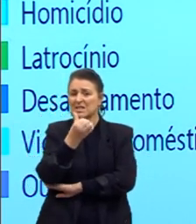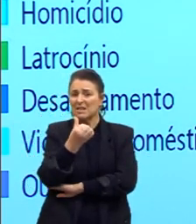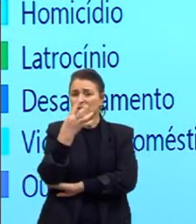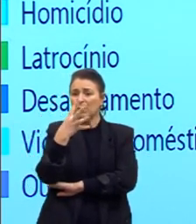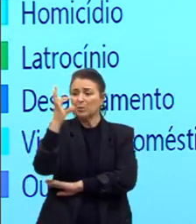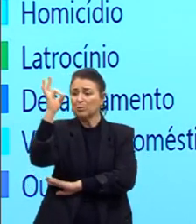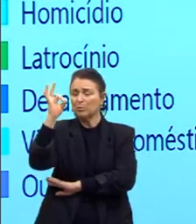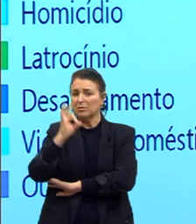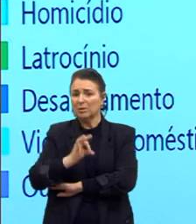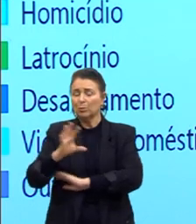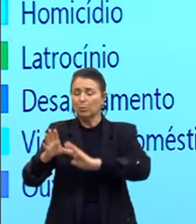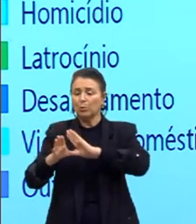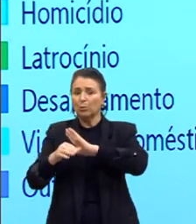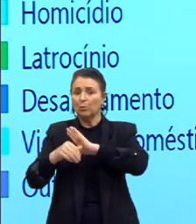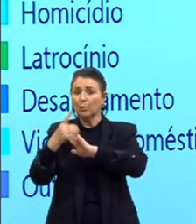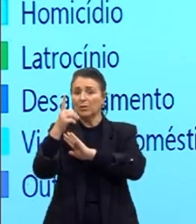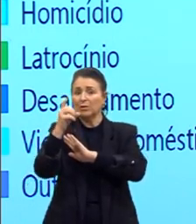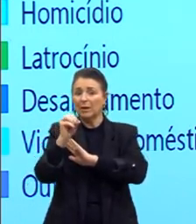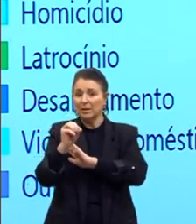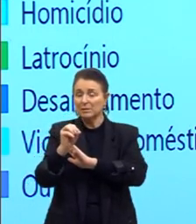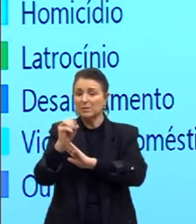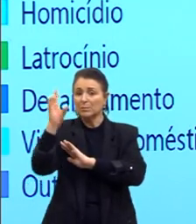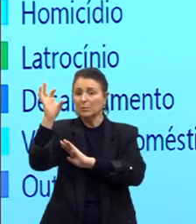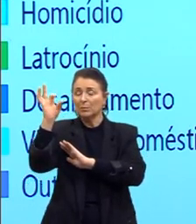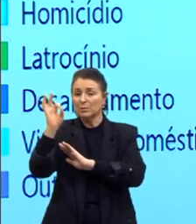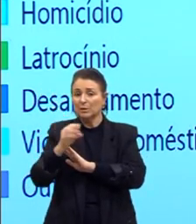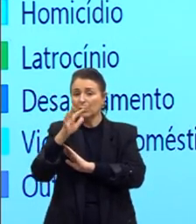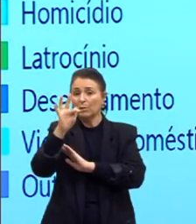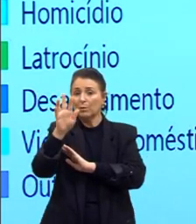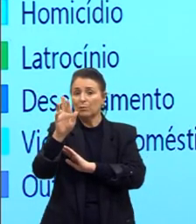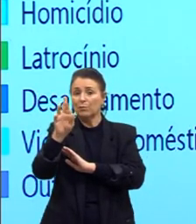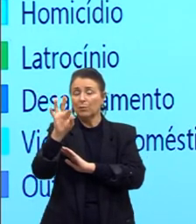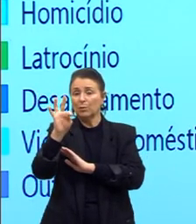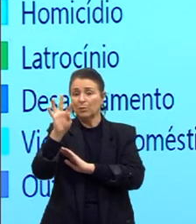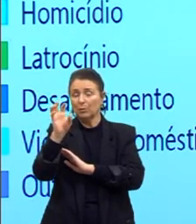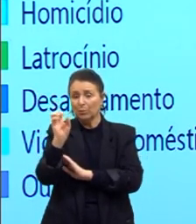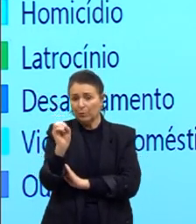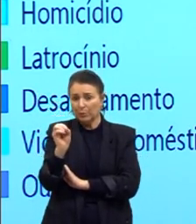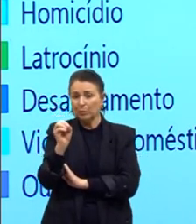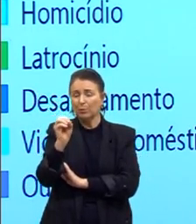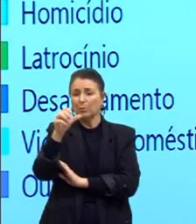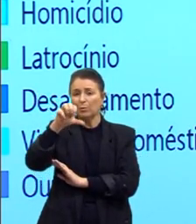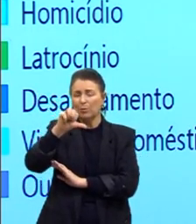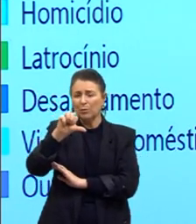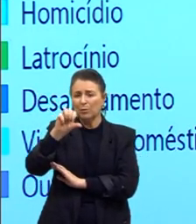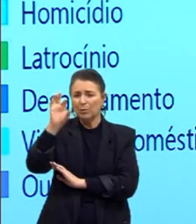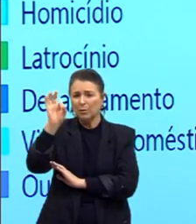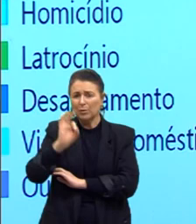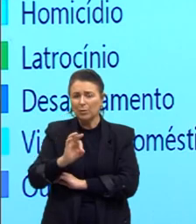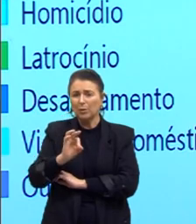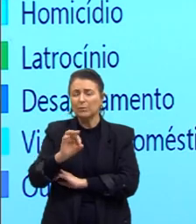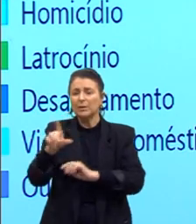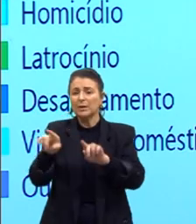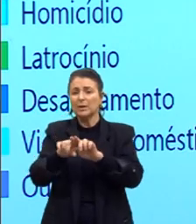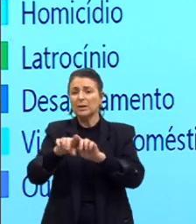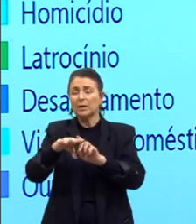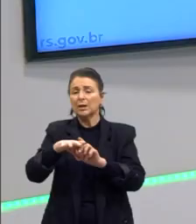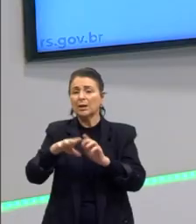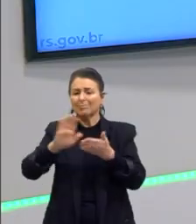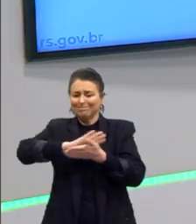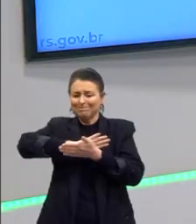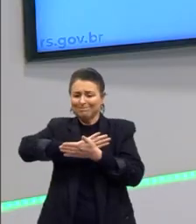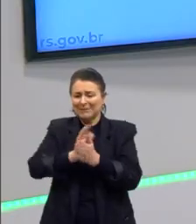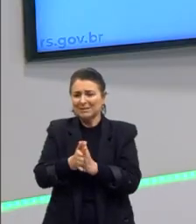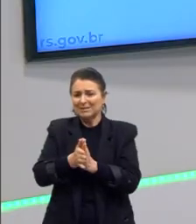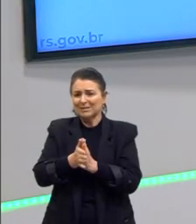64%, roubo 10%, furto 9%, e homicídio 6% em relação à prisão das mulheres no Brasil.